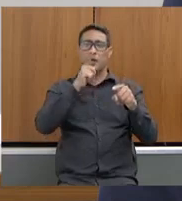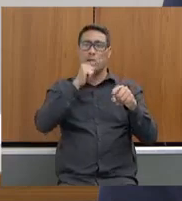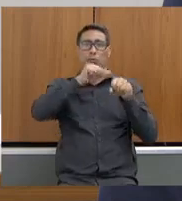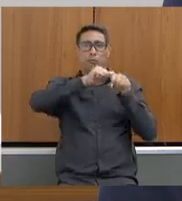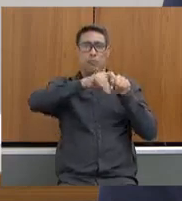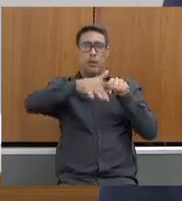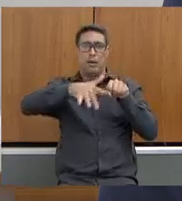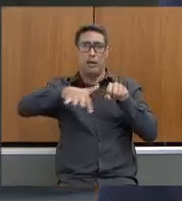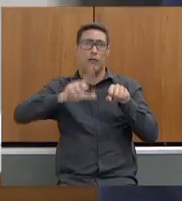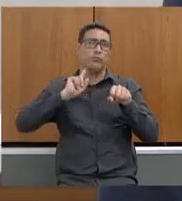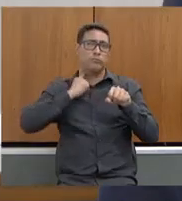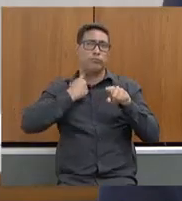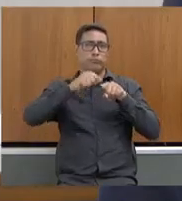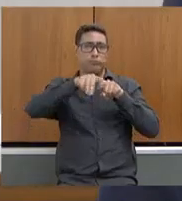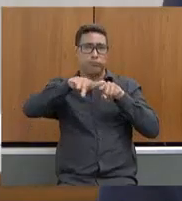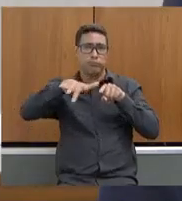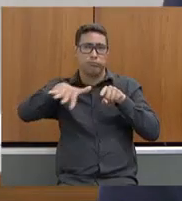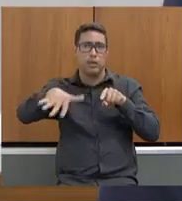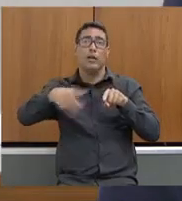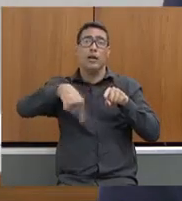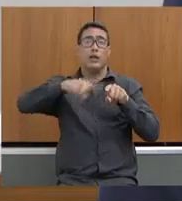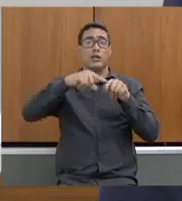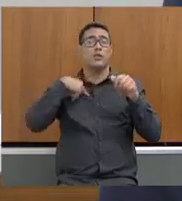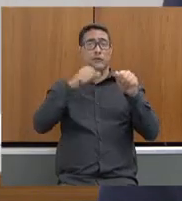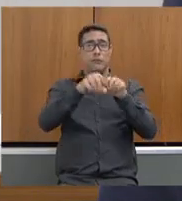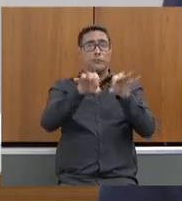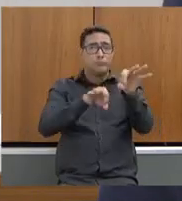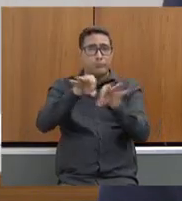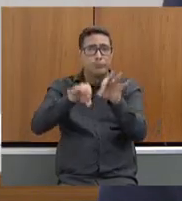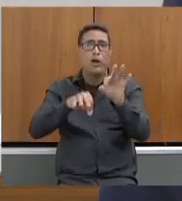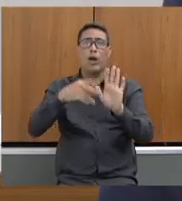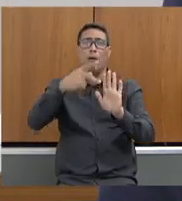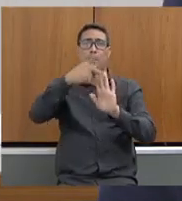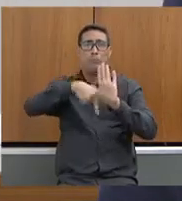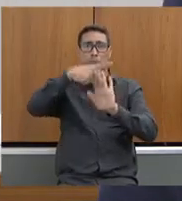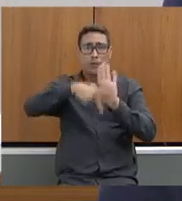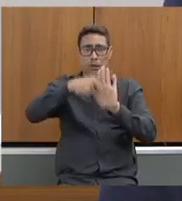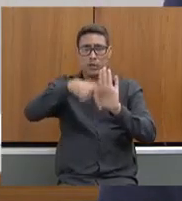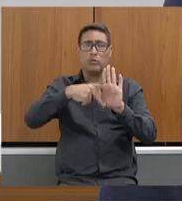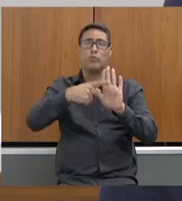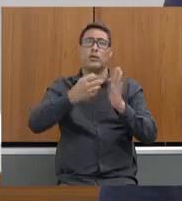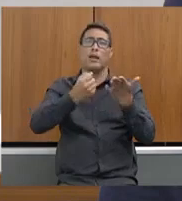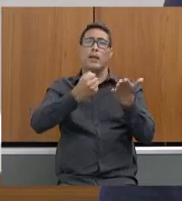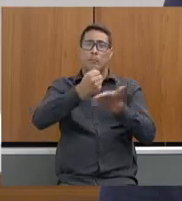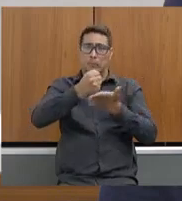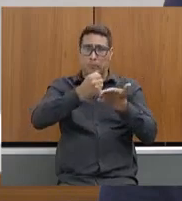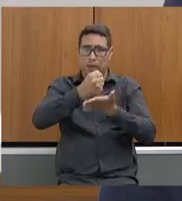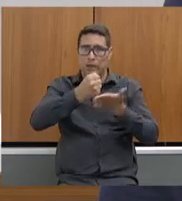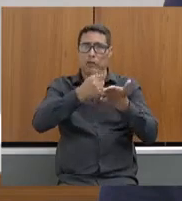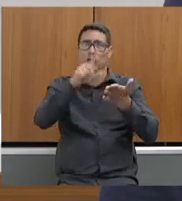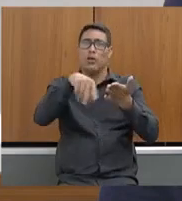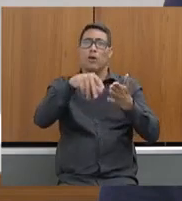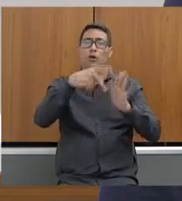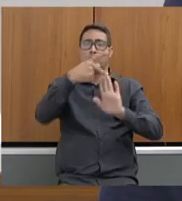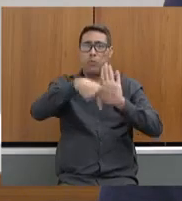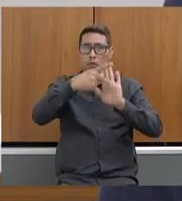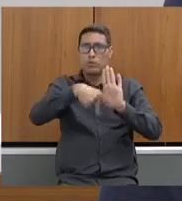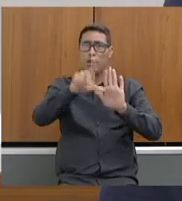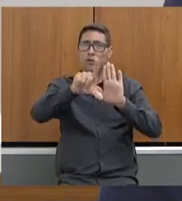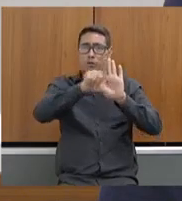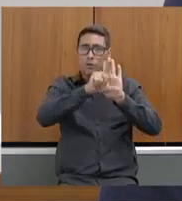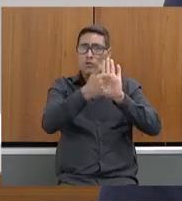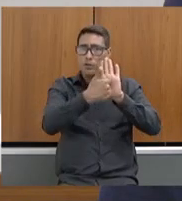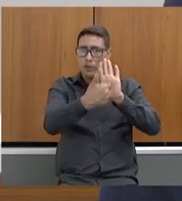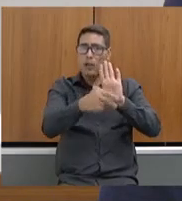secretaria, nós finalizamos o plano estadual de saneamento básico. O projeto de lei está concluído para